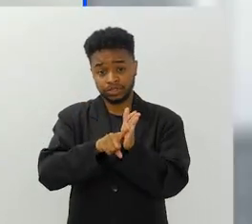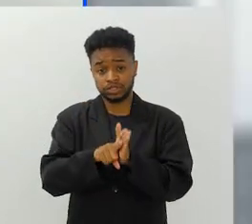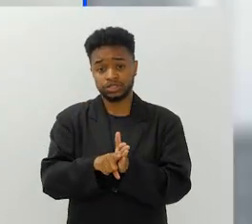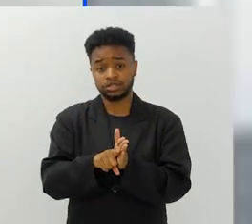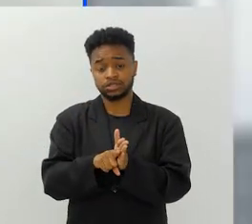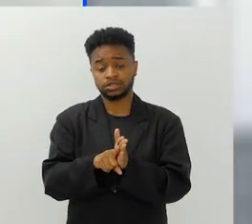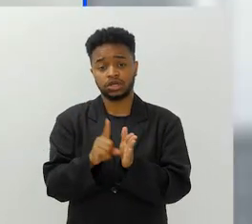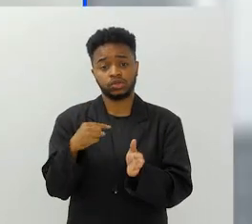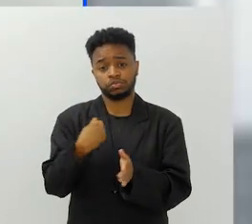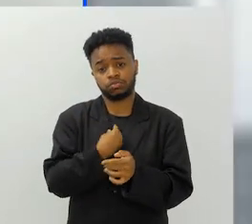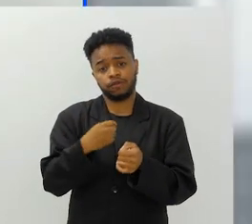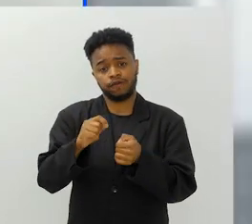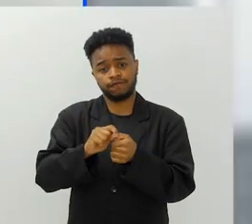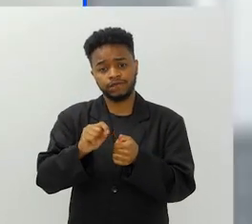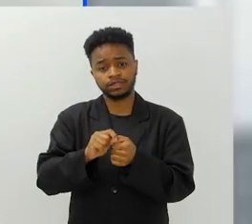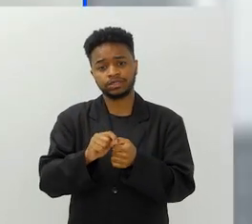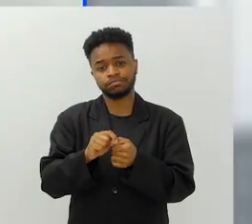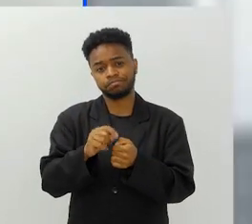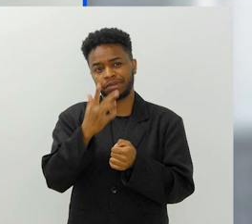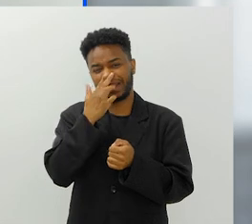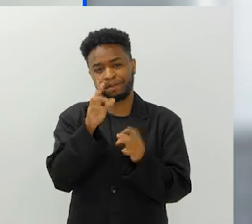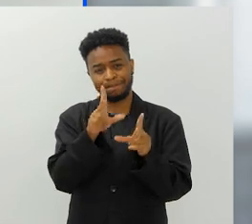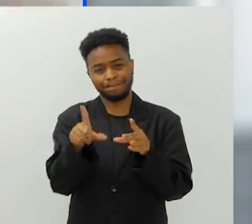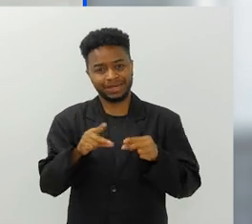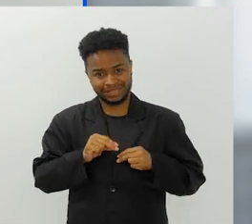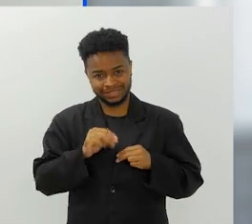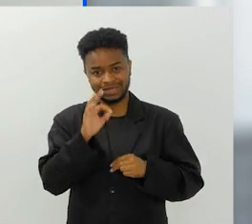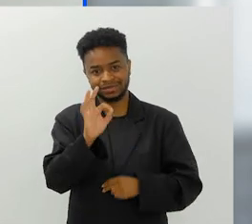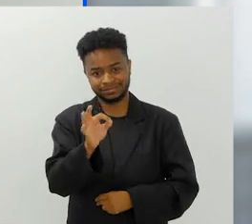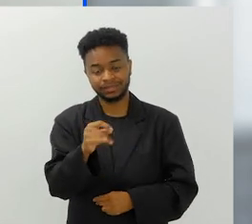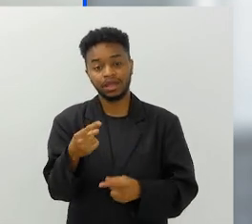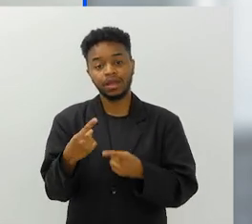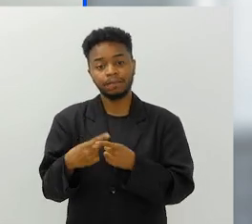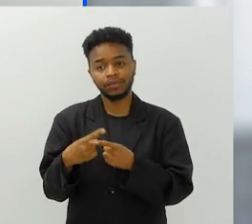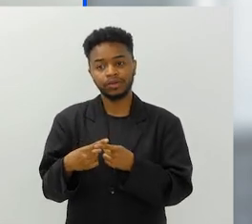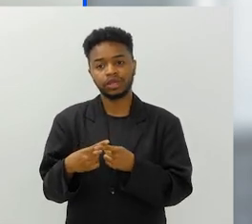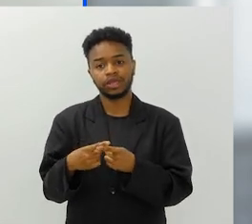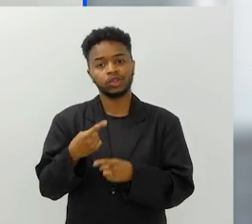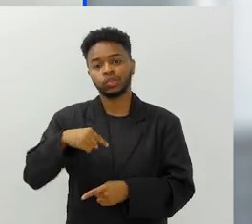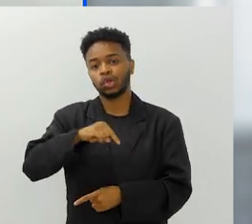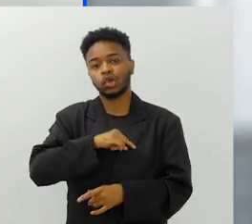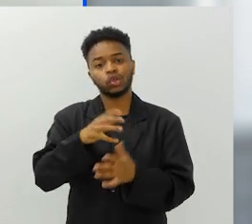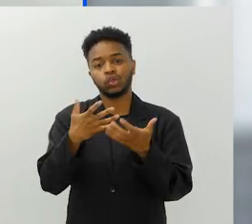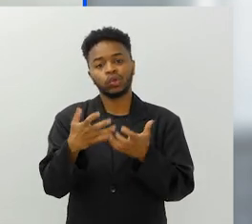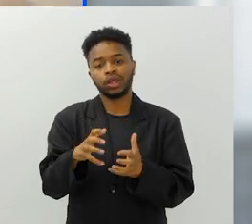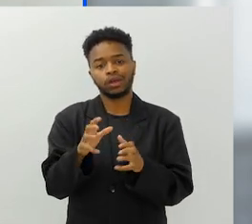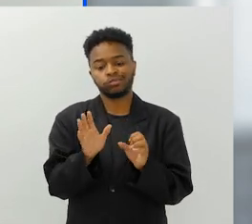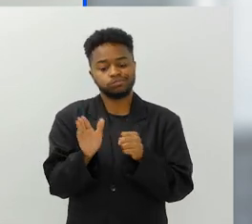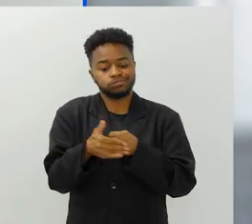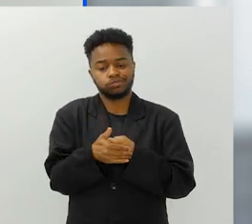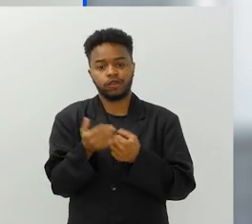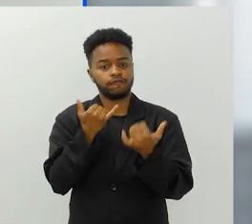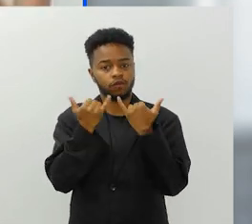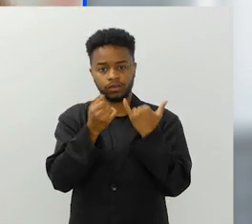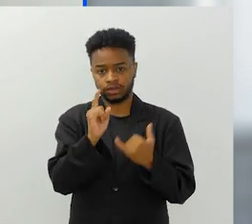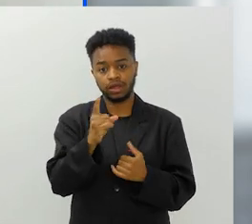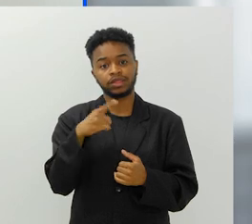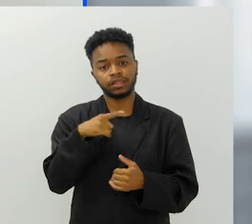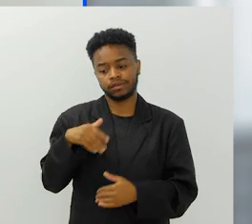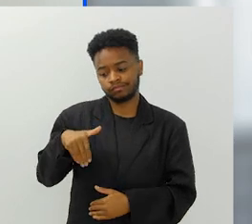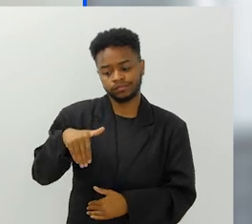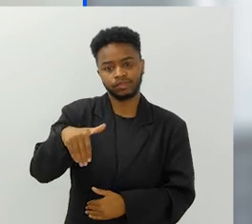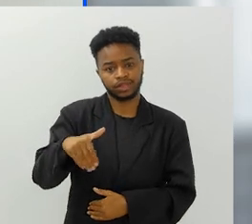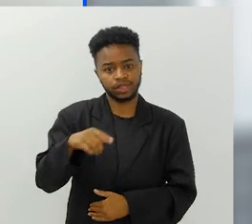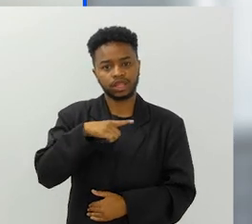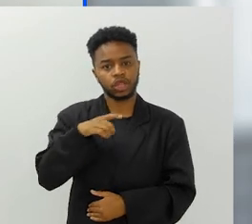essa pesquisa foi feita de uma maneira que é realmente um presente, né? De volta, a gente de nenhuma forma queria segurar os números, inclusive tem mais